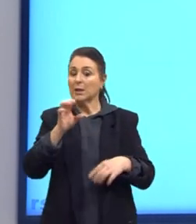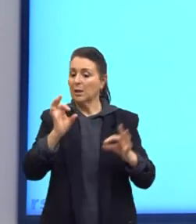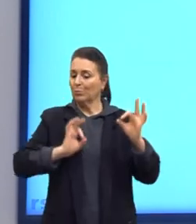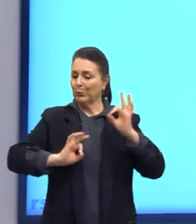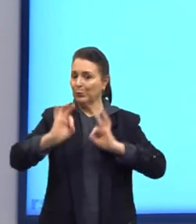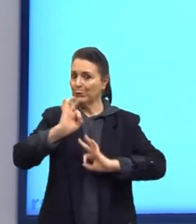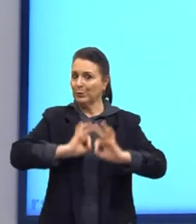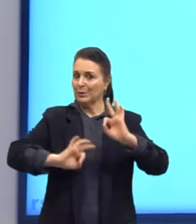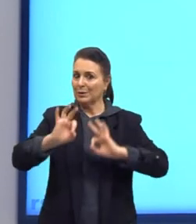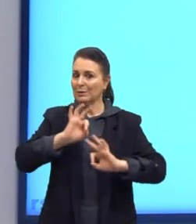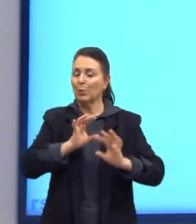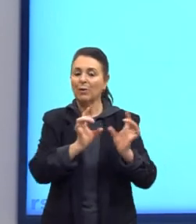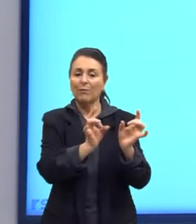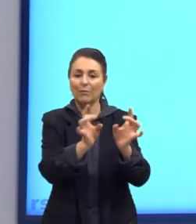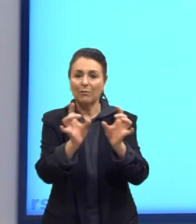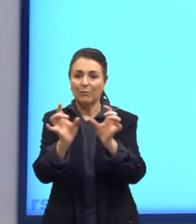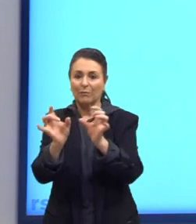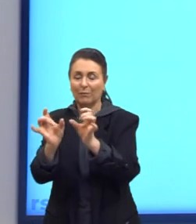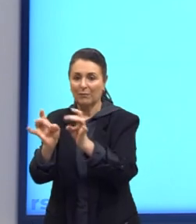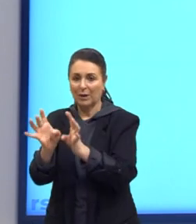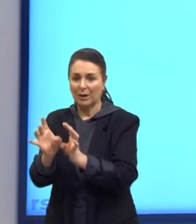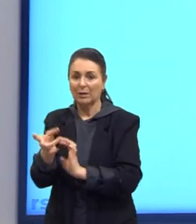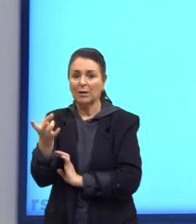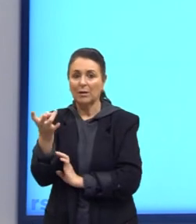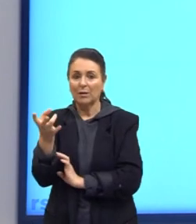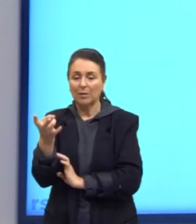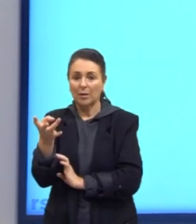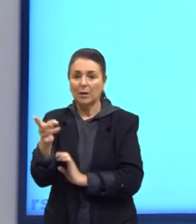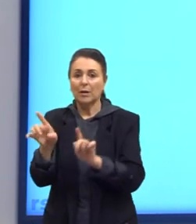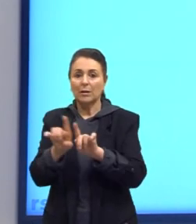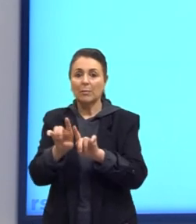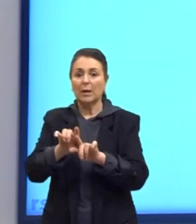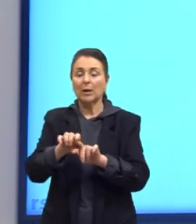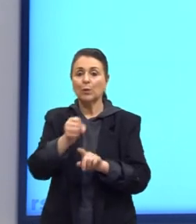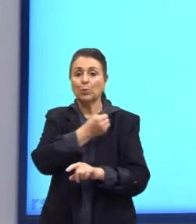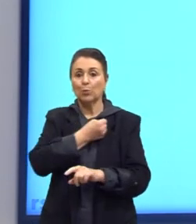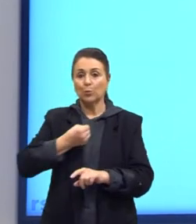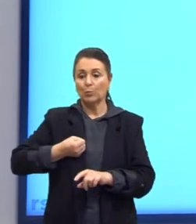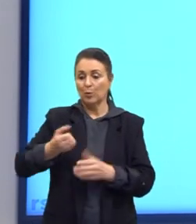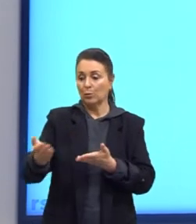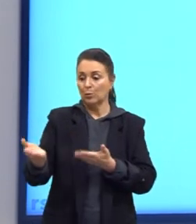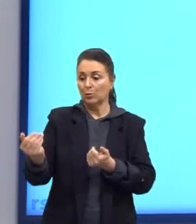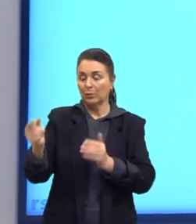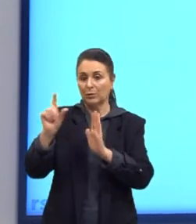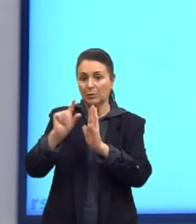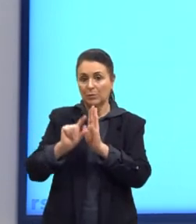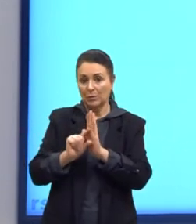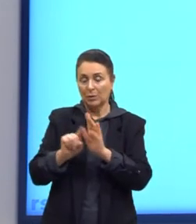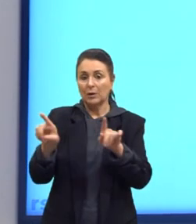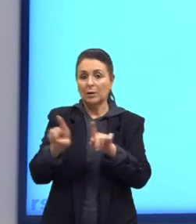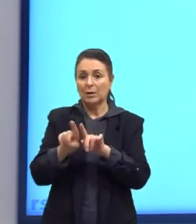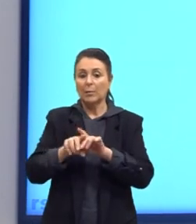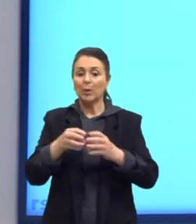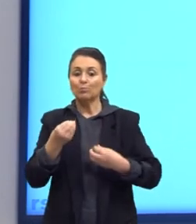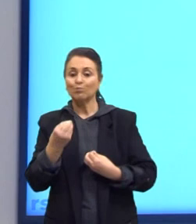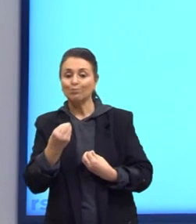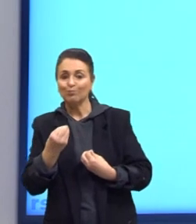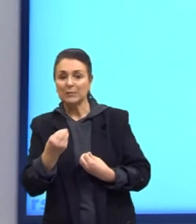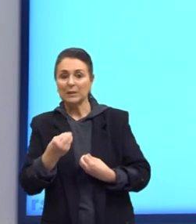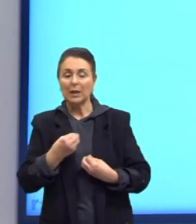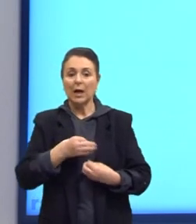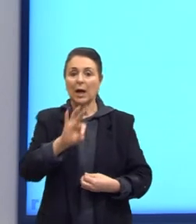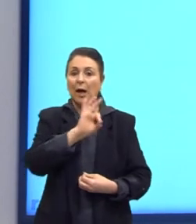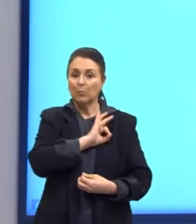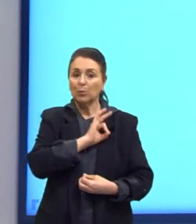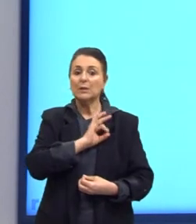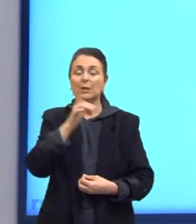questão do tráfico de drogas. O menor número de jovens. E também a forma como o tráfico vem se postando, a polícia